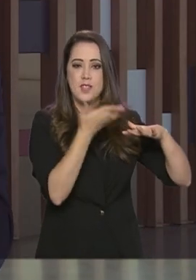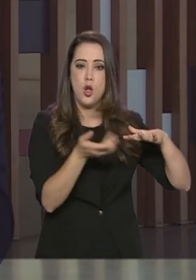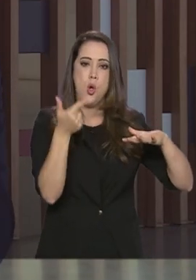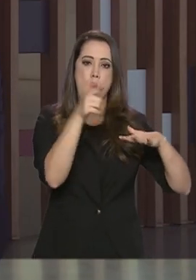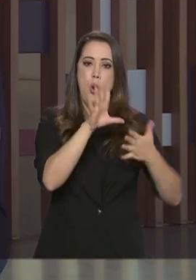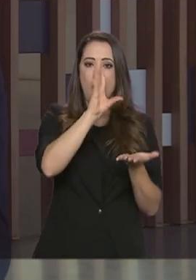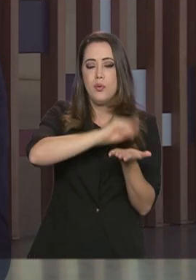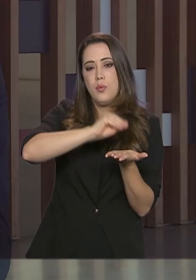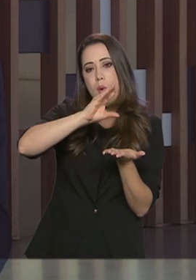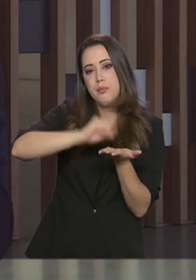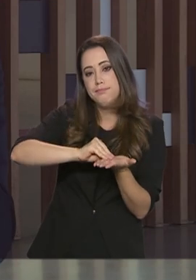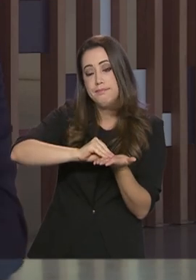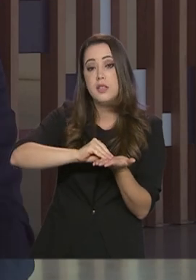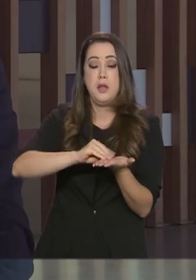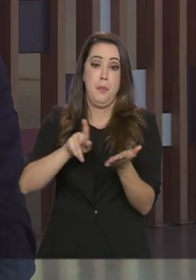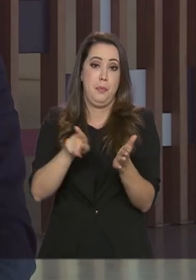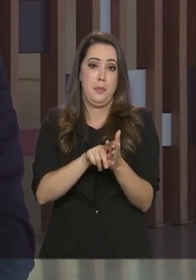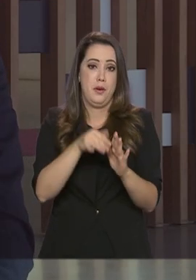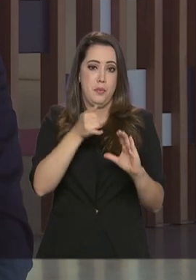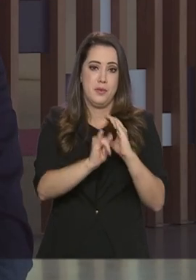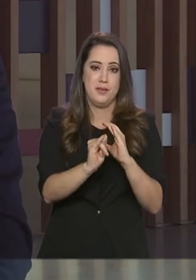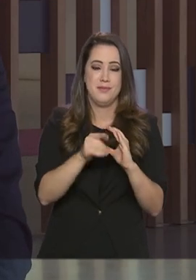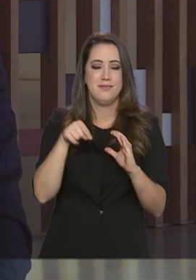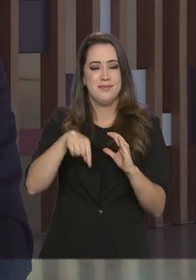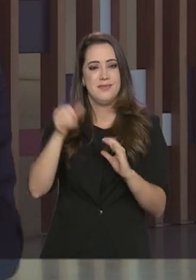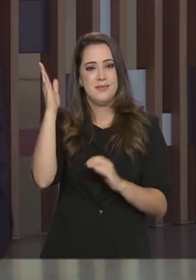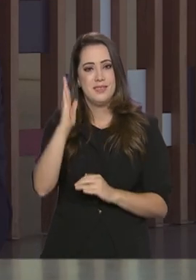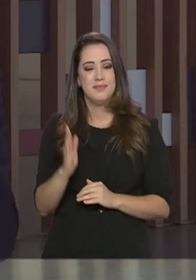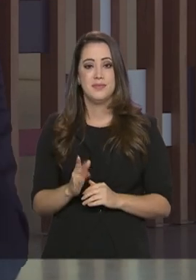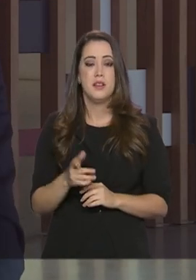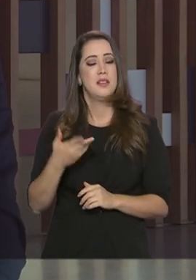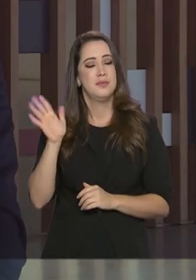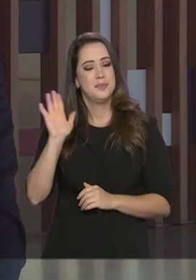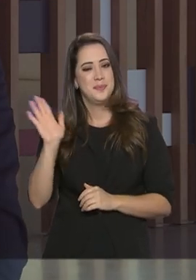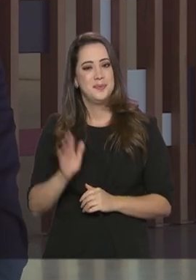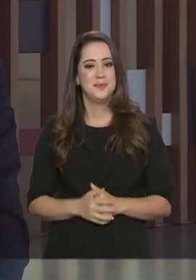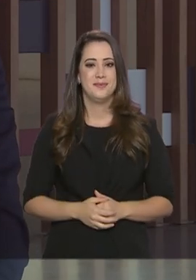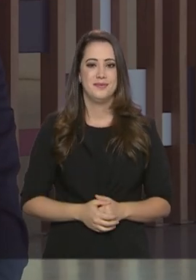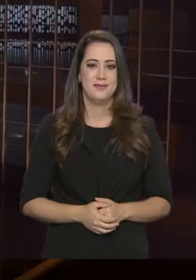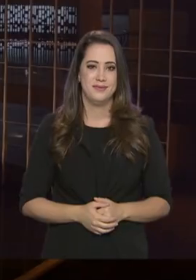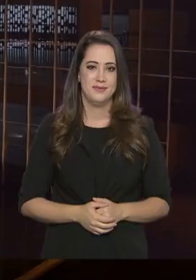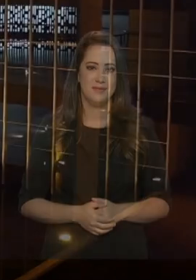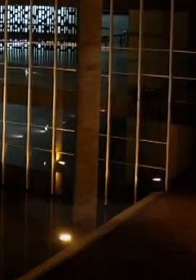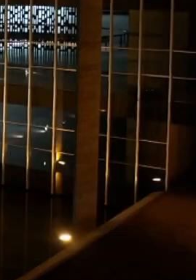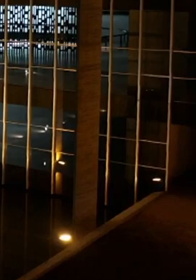ou abaixar o EBC Play. Continua em pauta aqui na TV Brasil. Até o próximo programa.